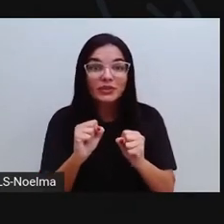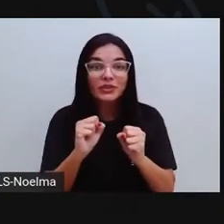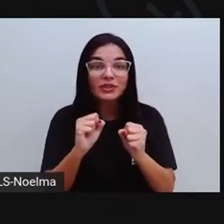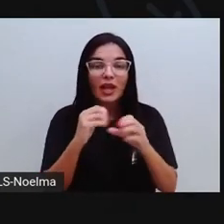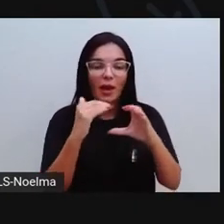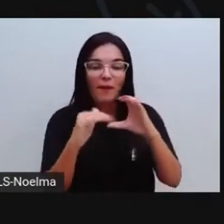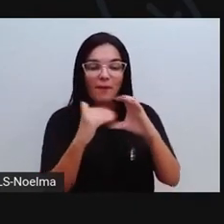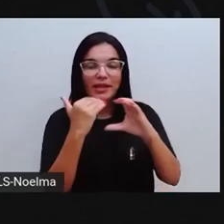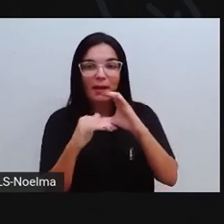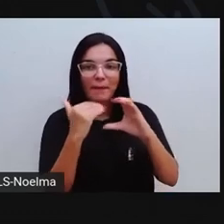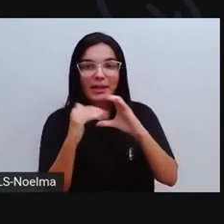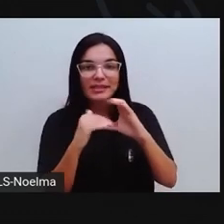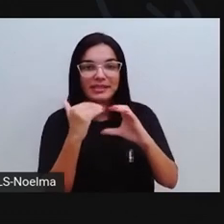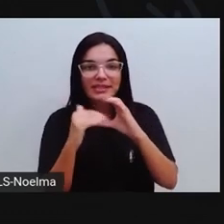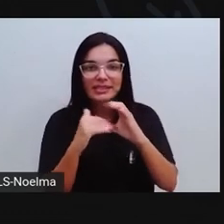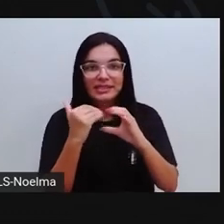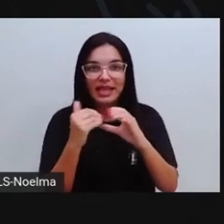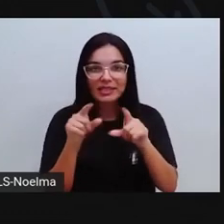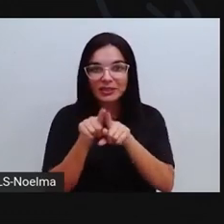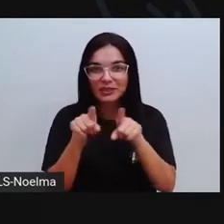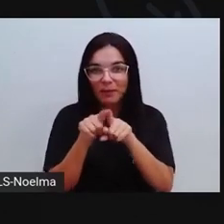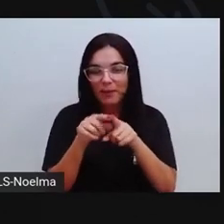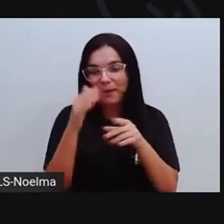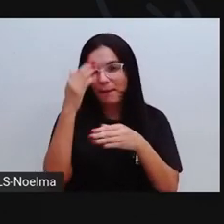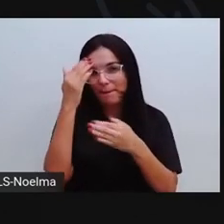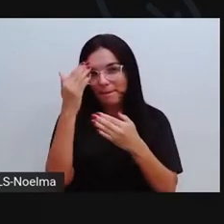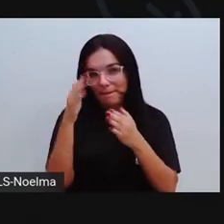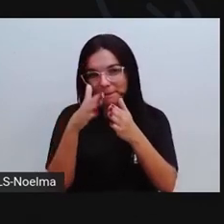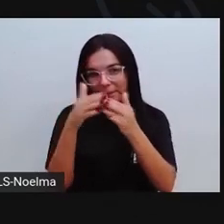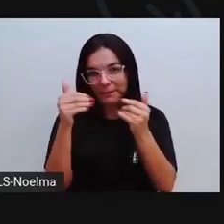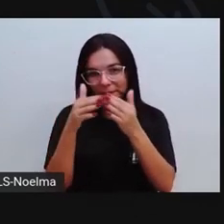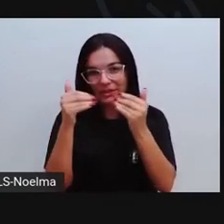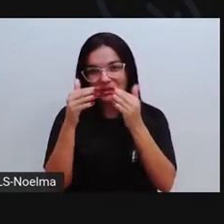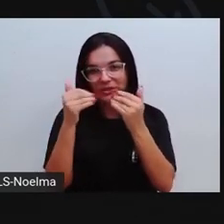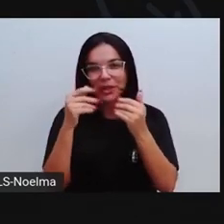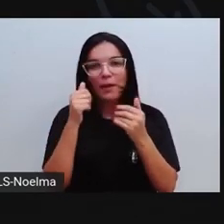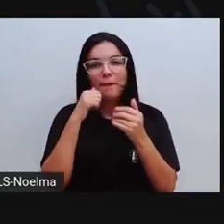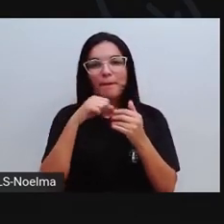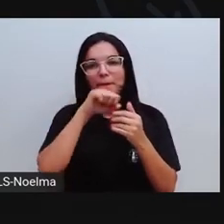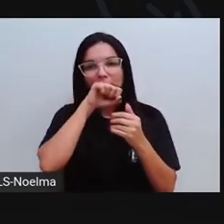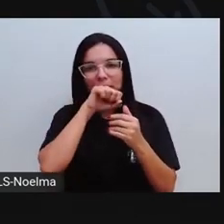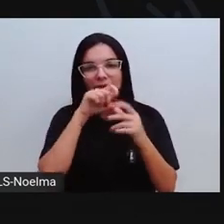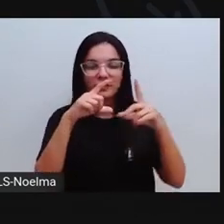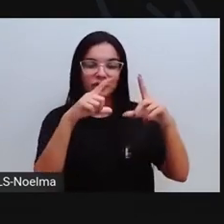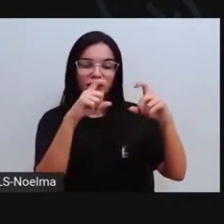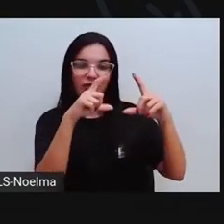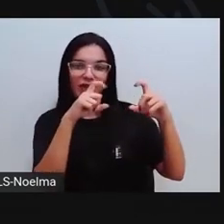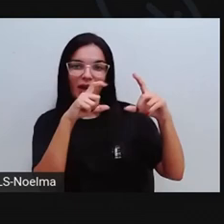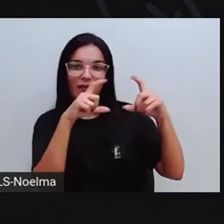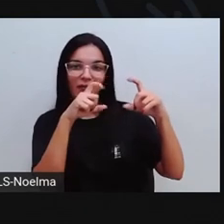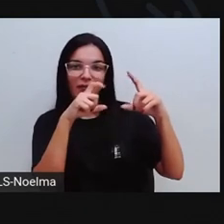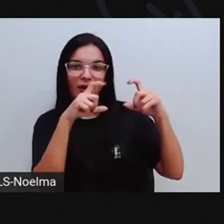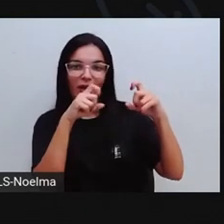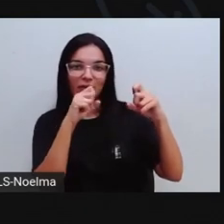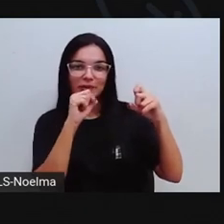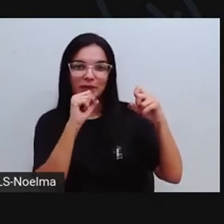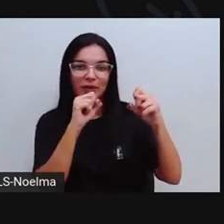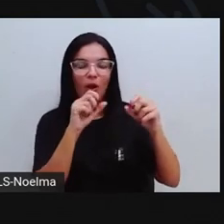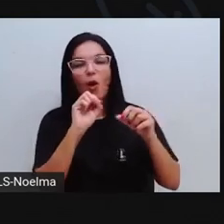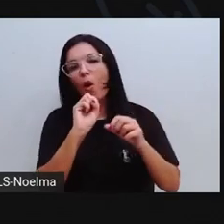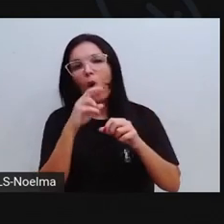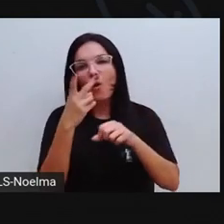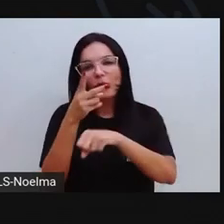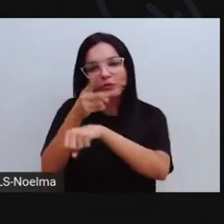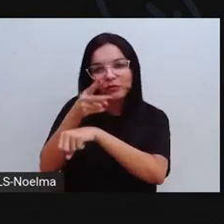Comenta aqui embaixo, e também pegue ao papai e à mamãe pra tirar uma foto, tá? Ou gravar um